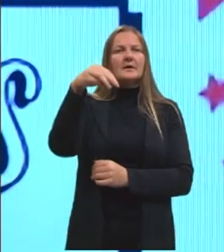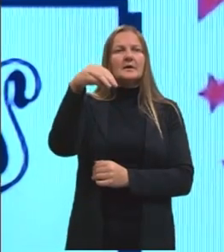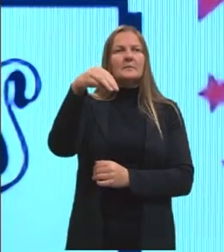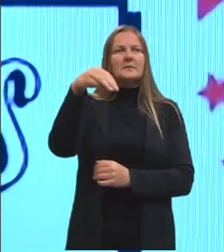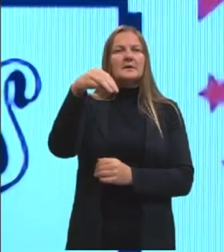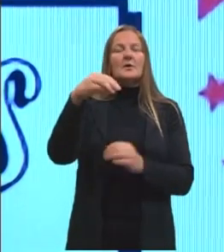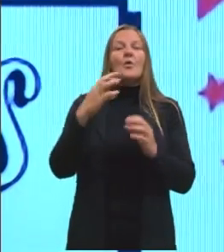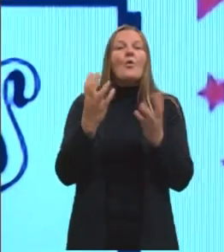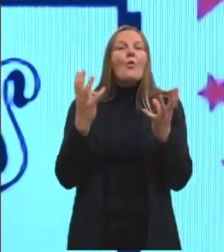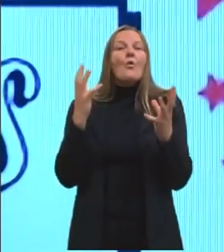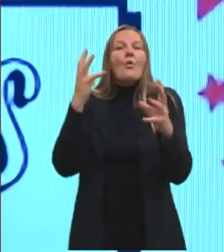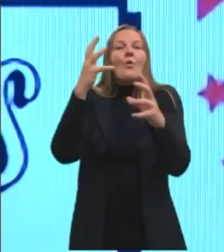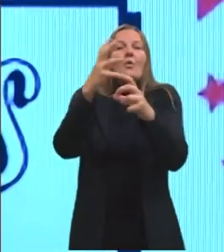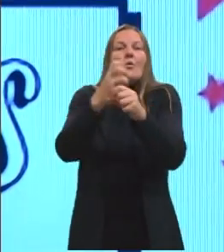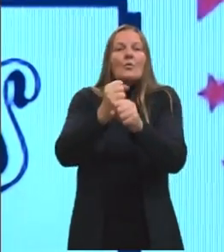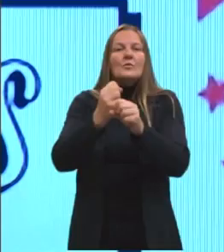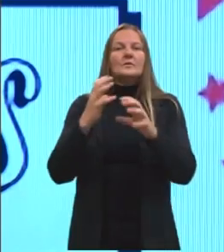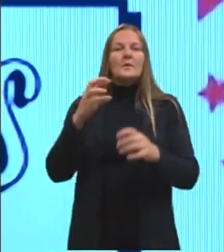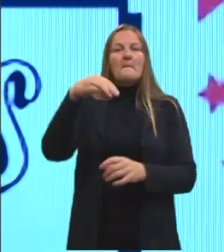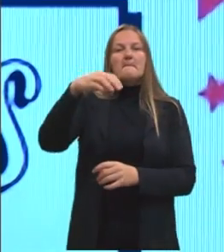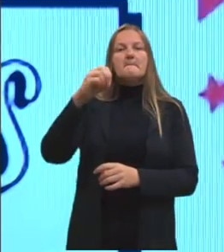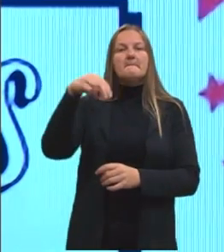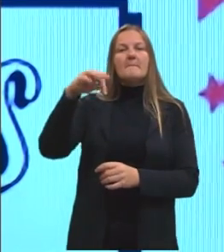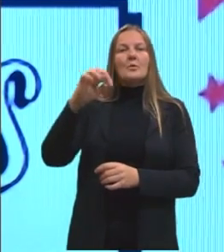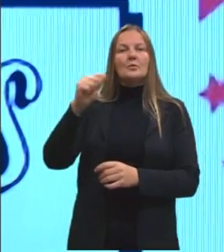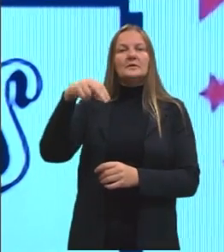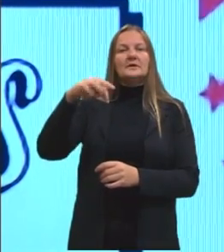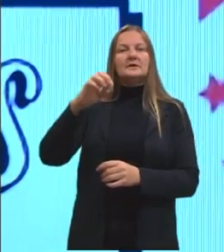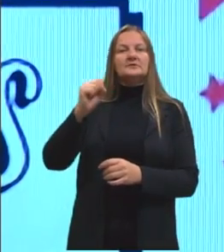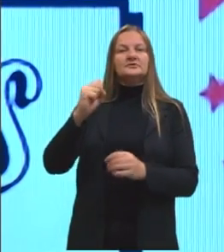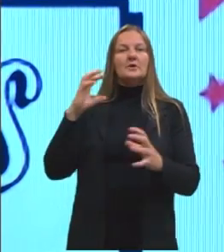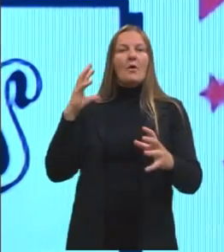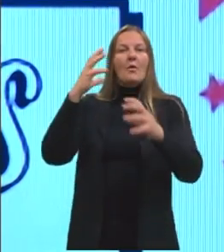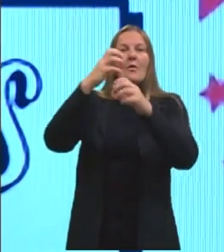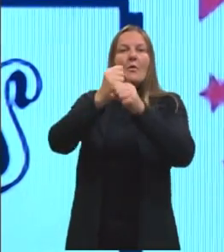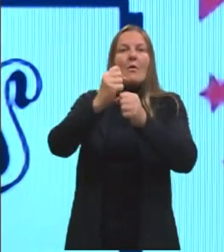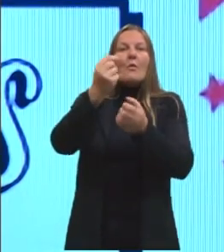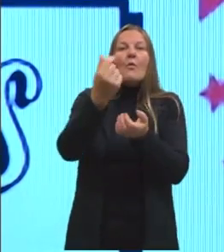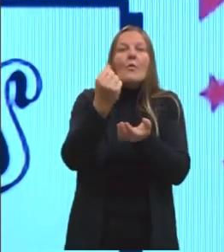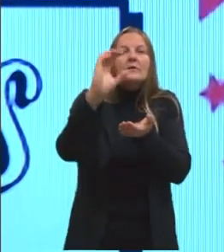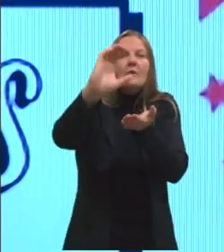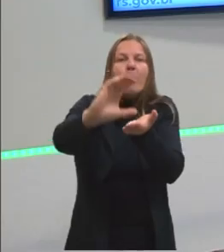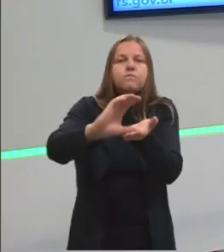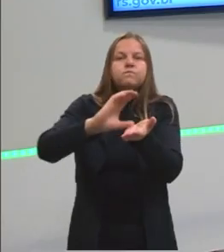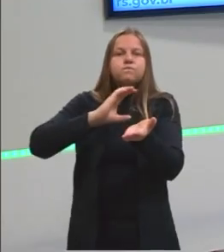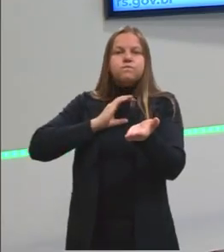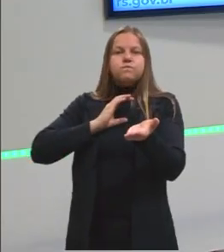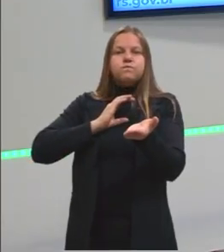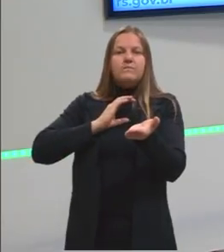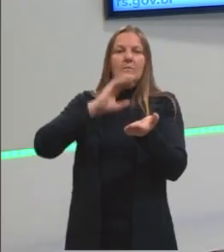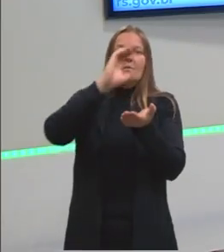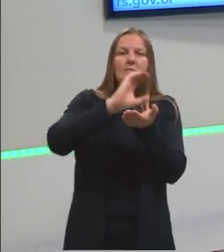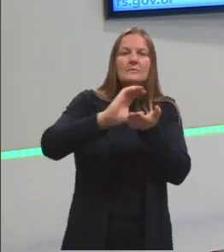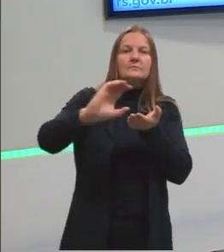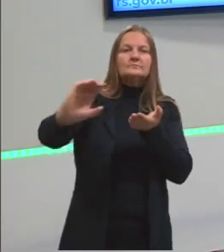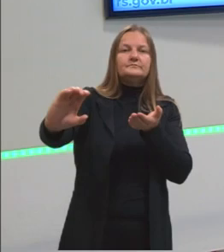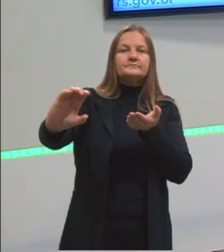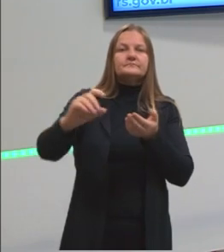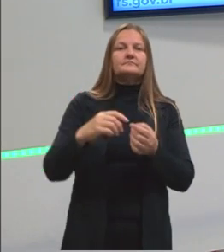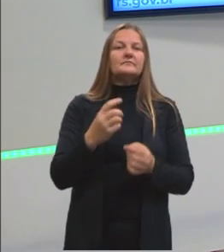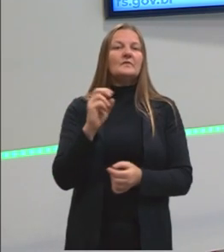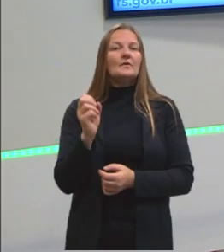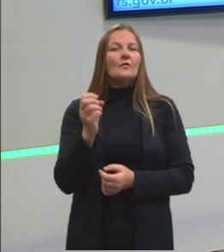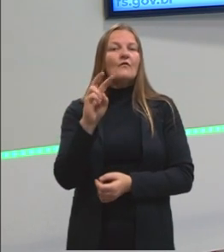montante. Ali está escrito, né? Montante retirado. O que seria esse montante retirado? É o